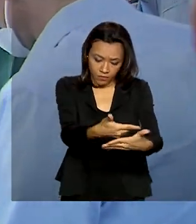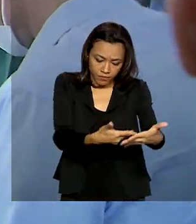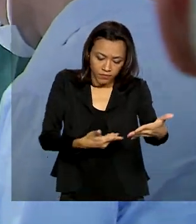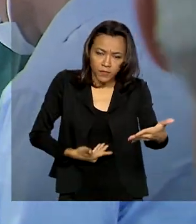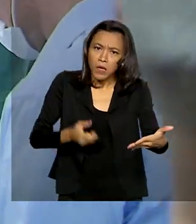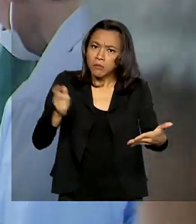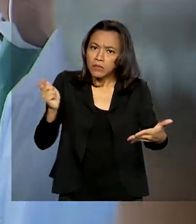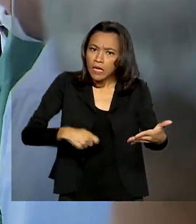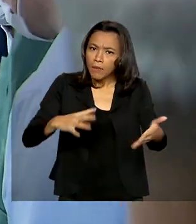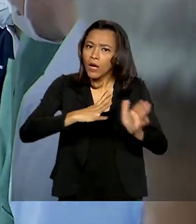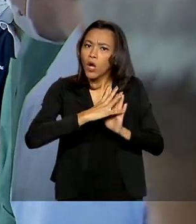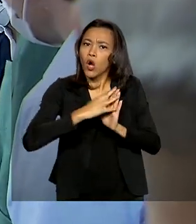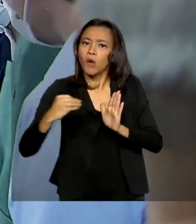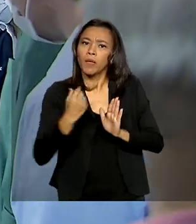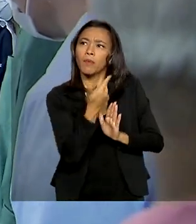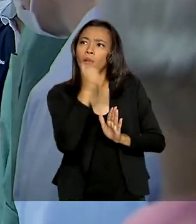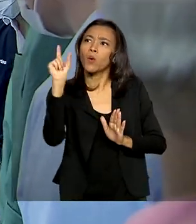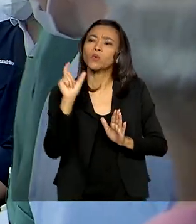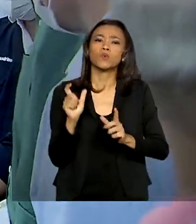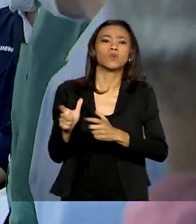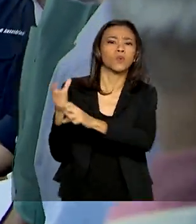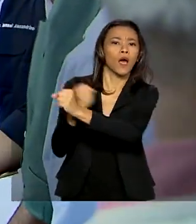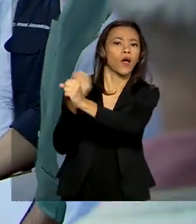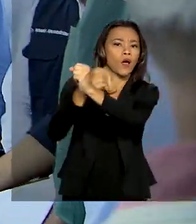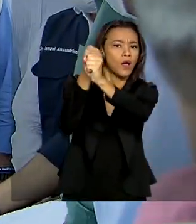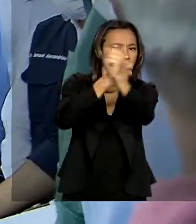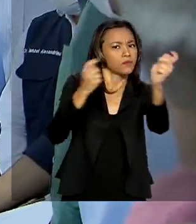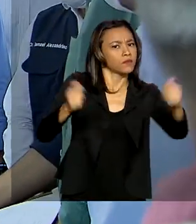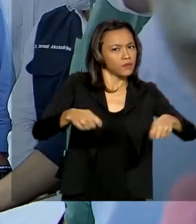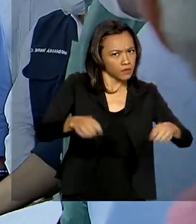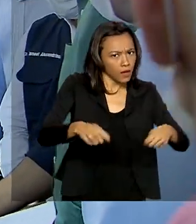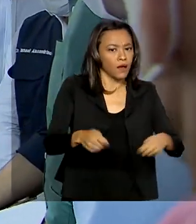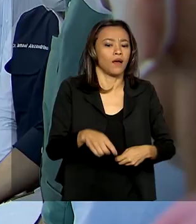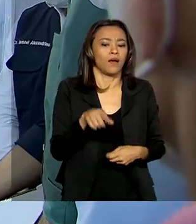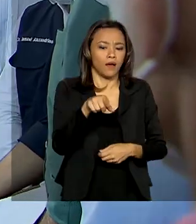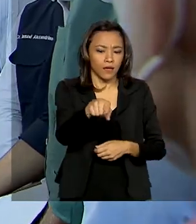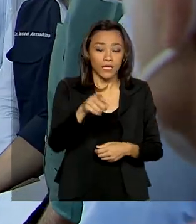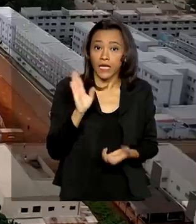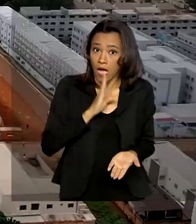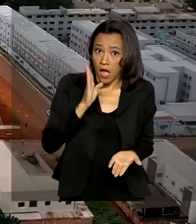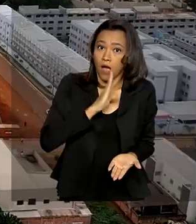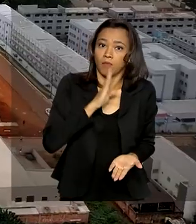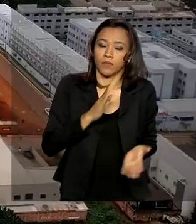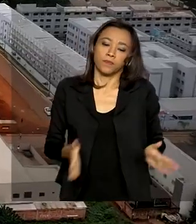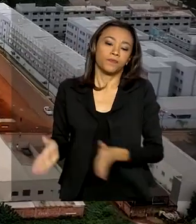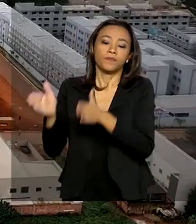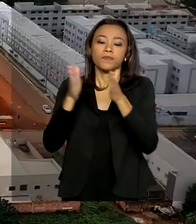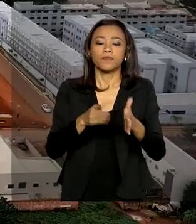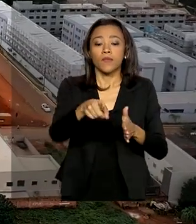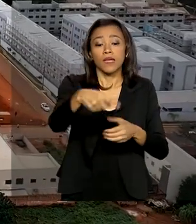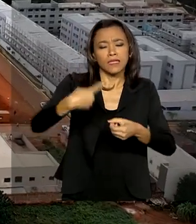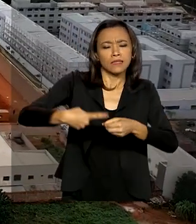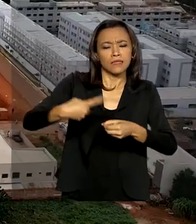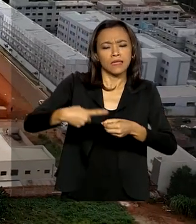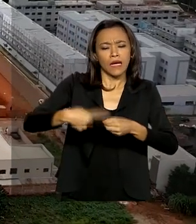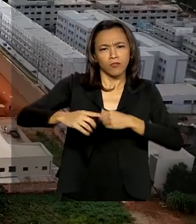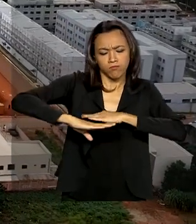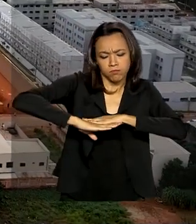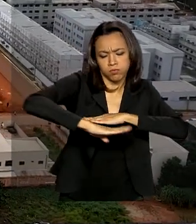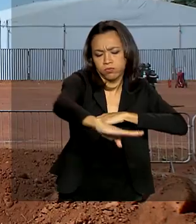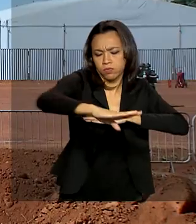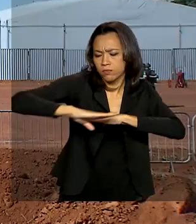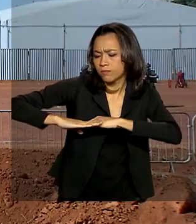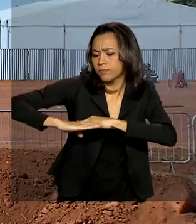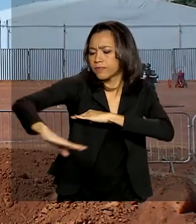replicada para outras localidades, sendo possível a construção dele com bastante rapidez. O município fez a terraplanagem da